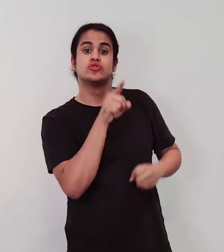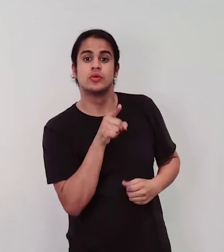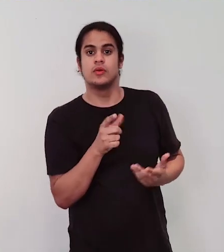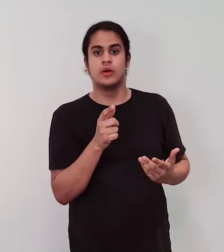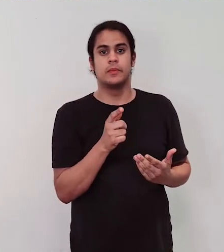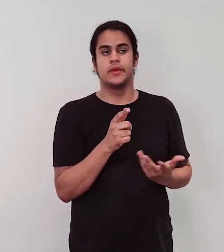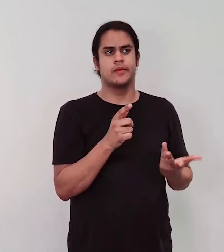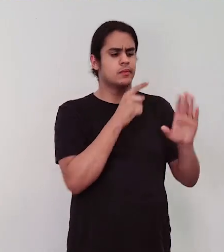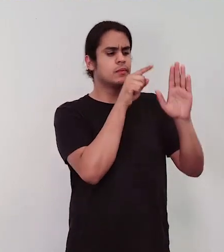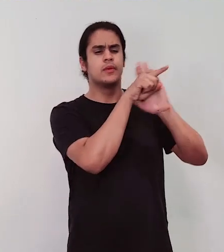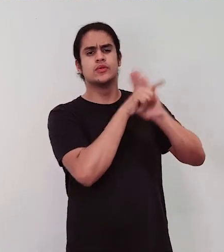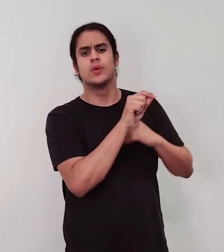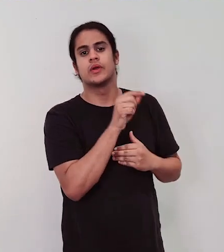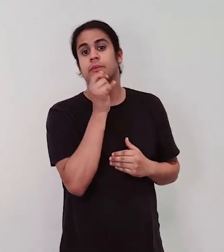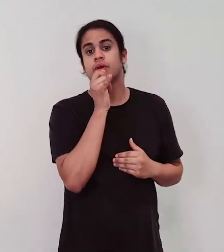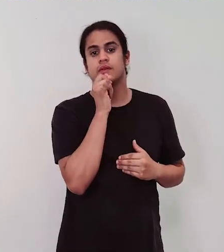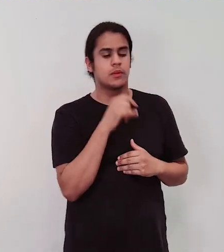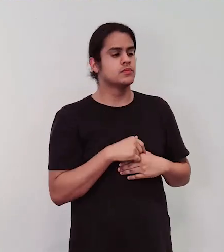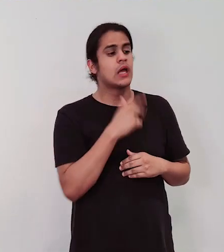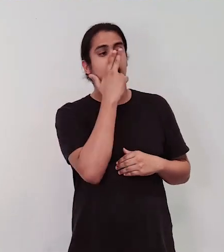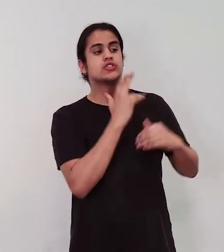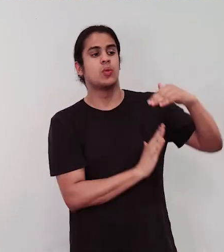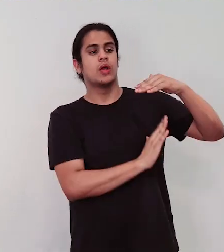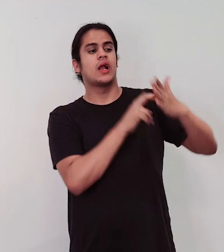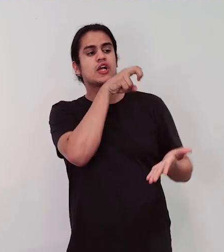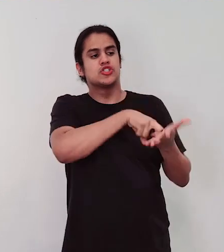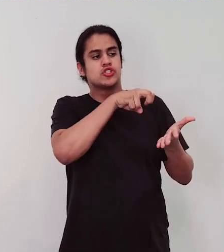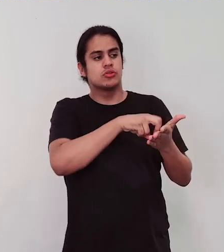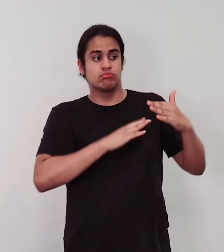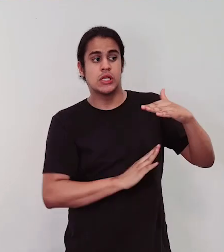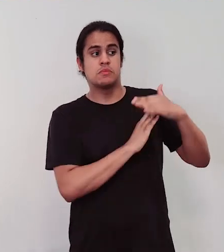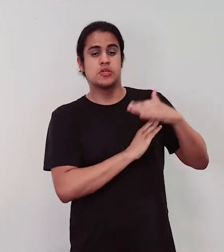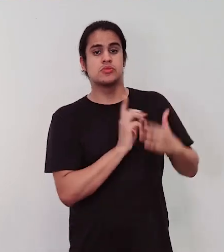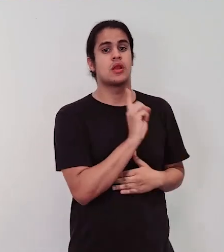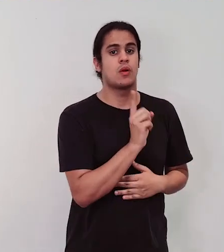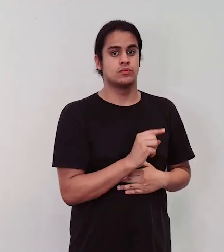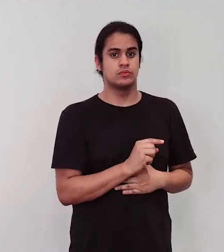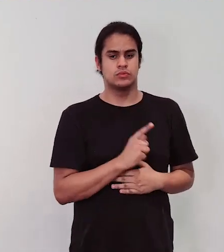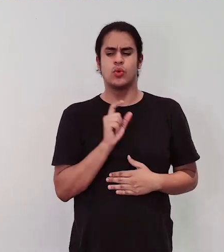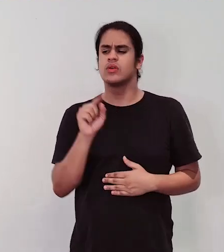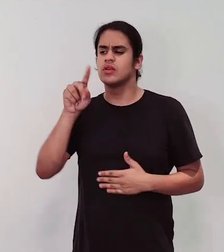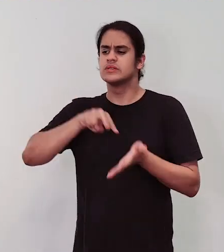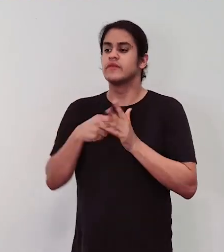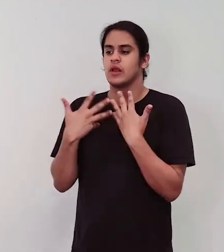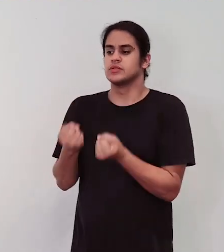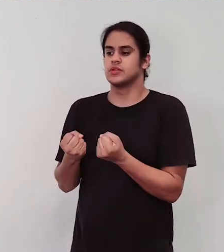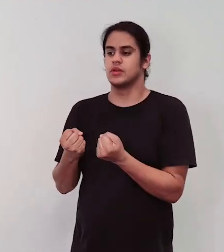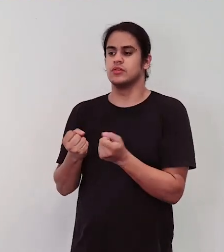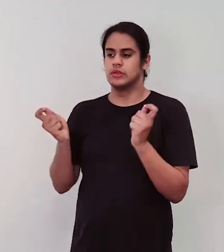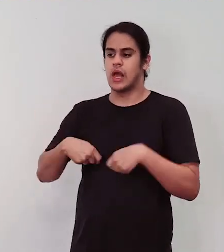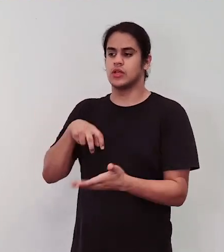perguntas como quais são os limites do castigo, como decidimos o que é aceitável e o que não é aceitável como castigo.